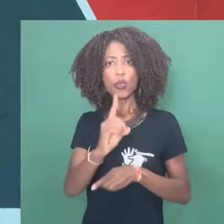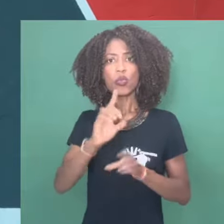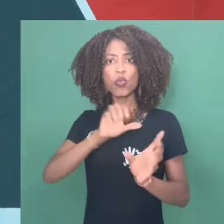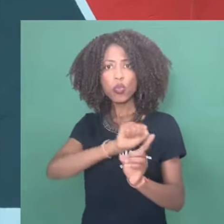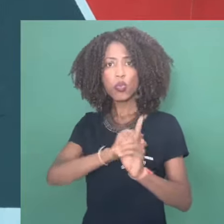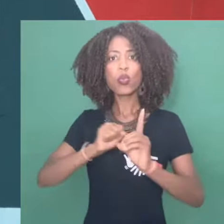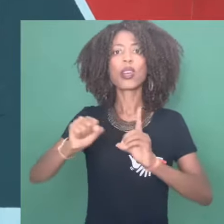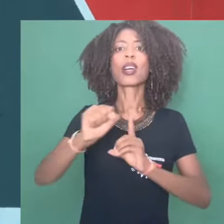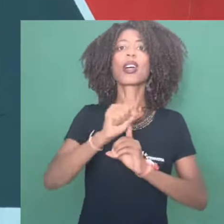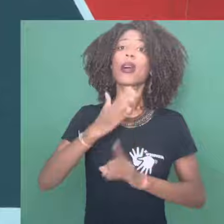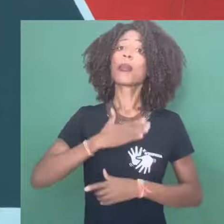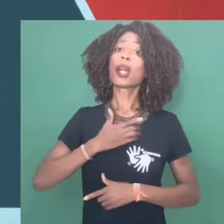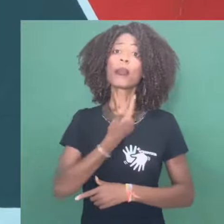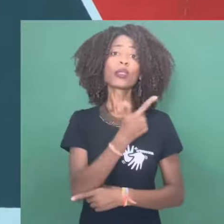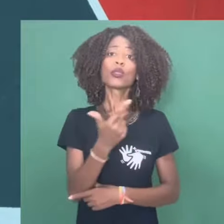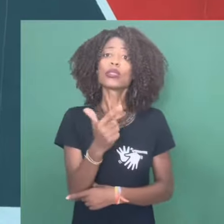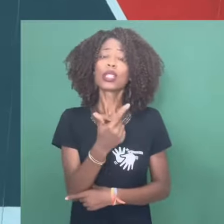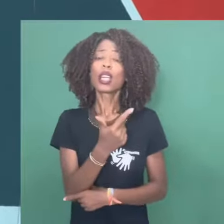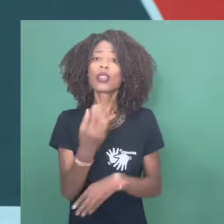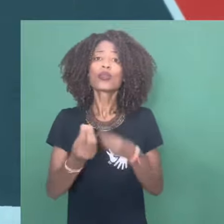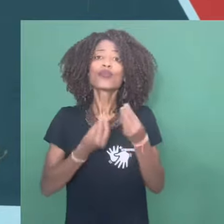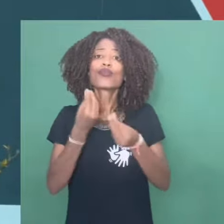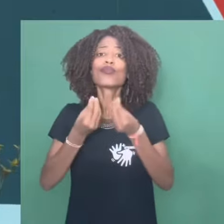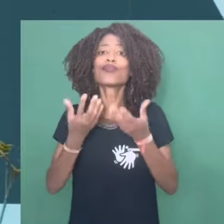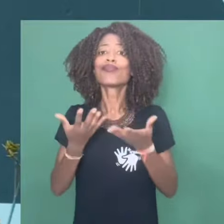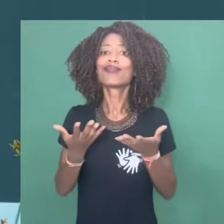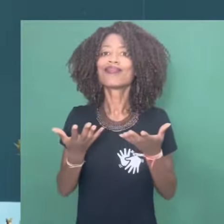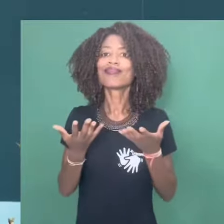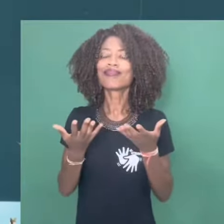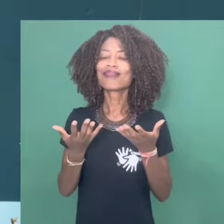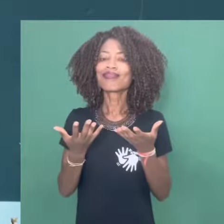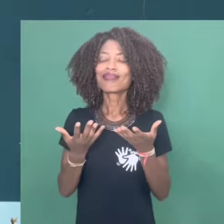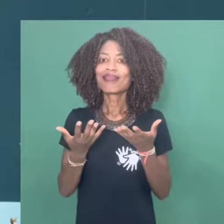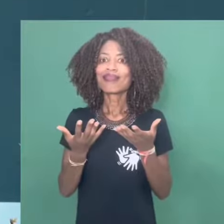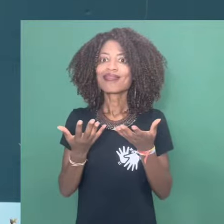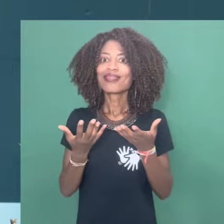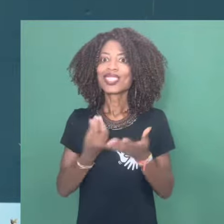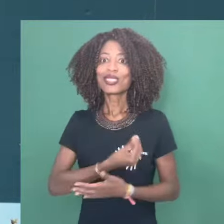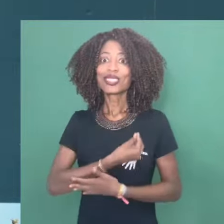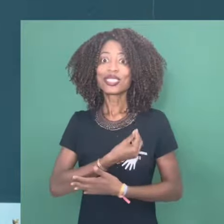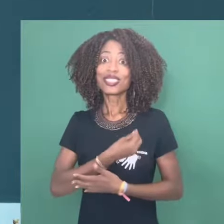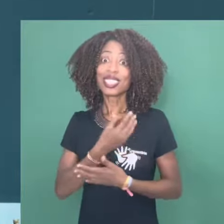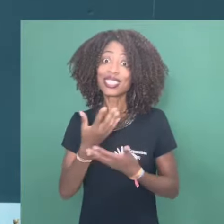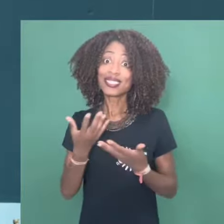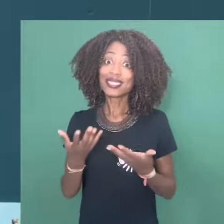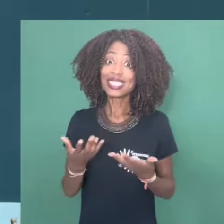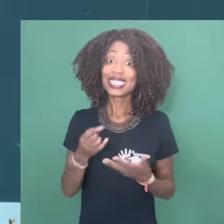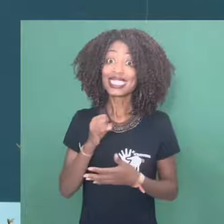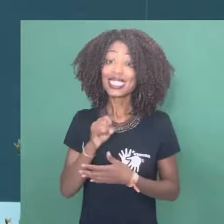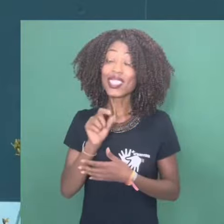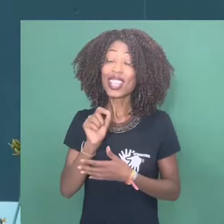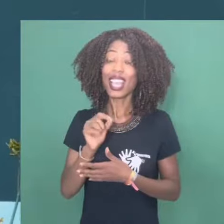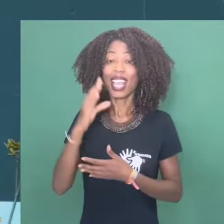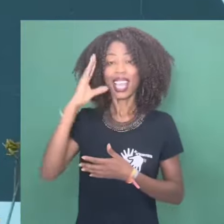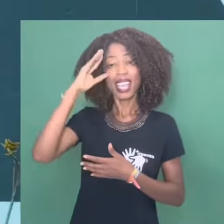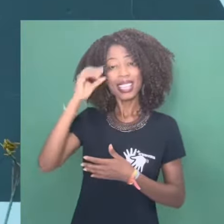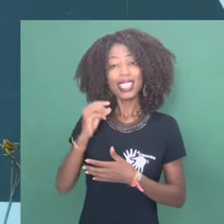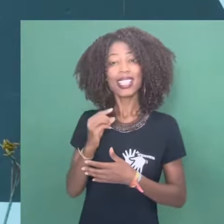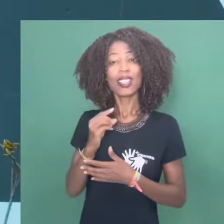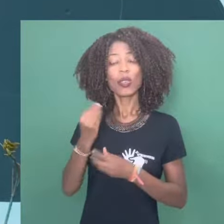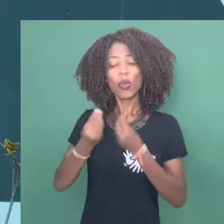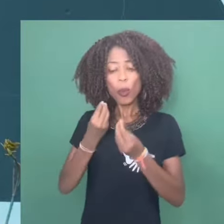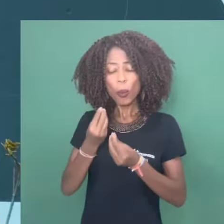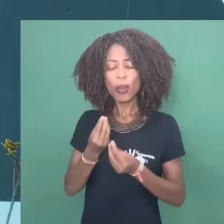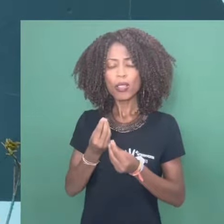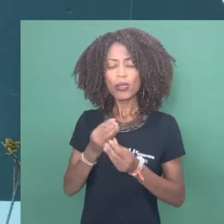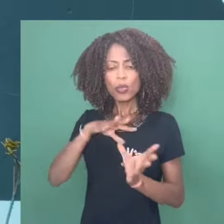Para mim, não existe outra forma de existir, se não compreendendo o nosso lugar no